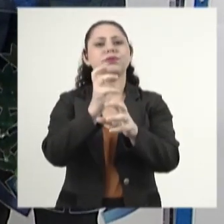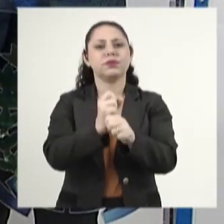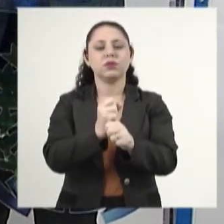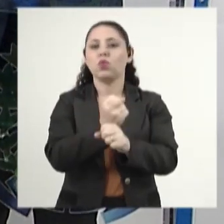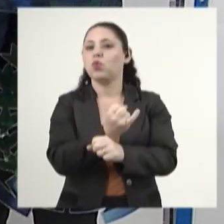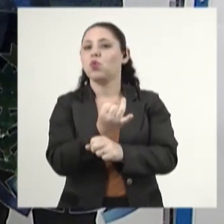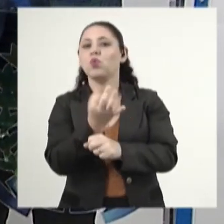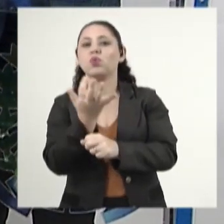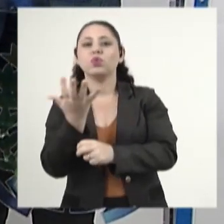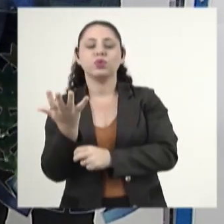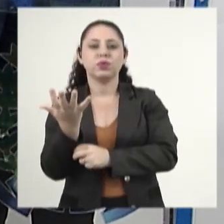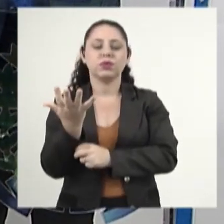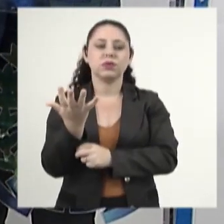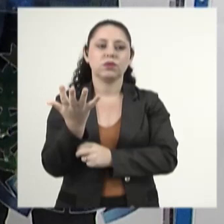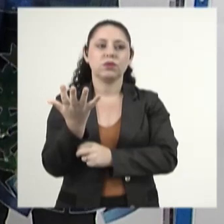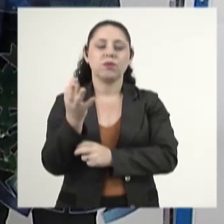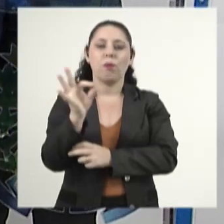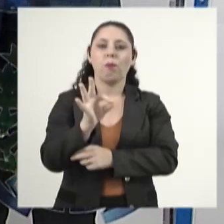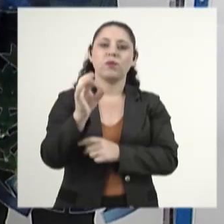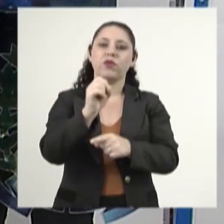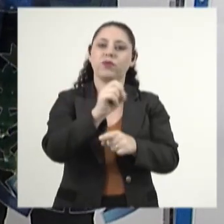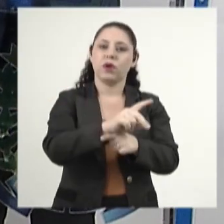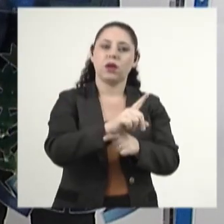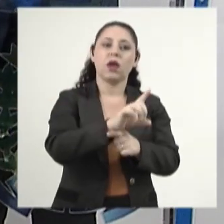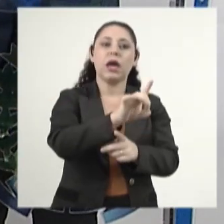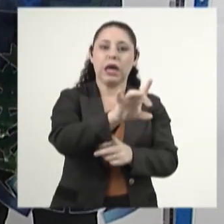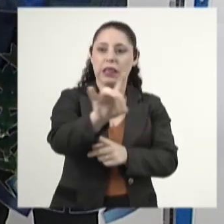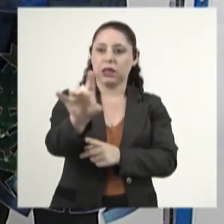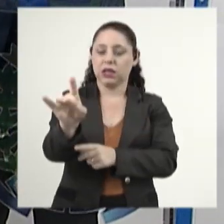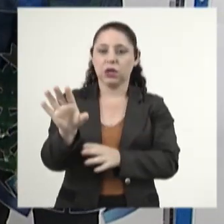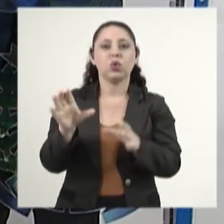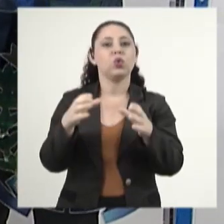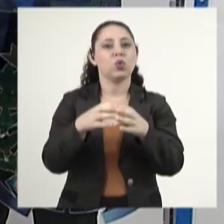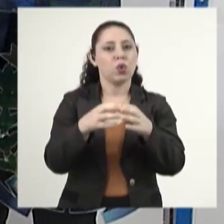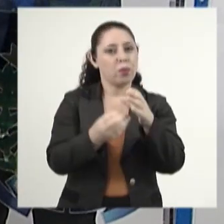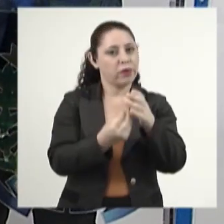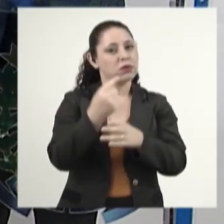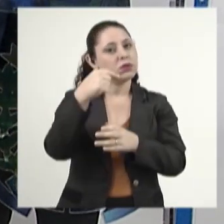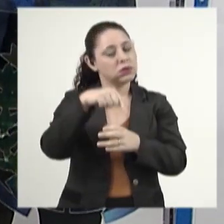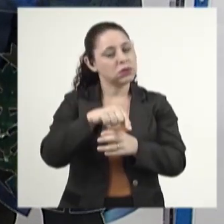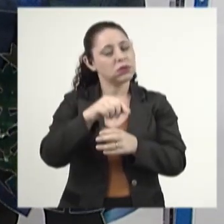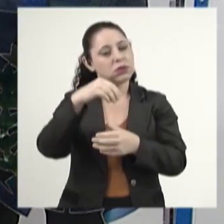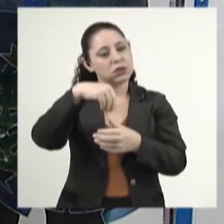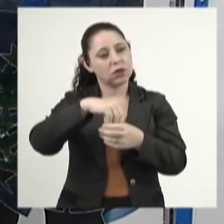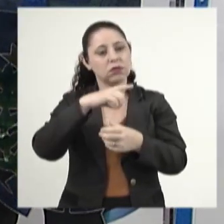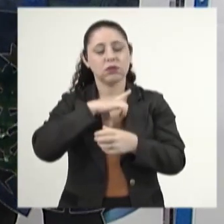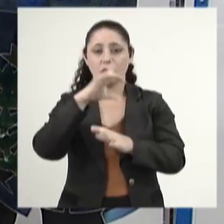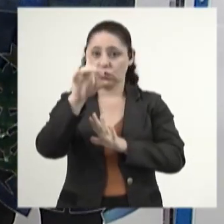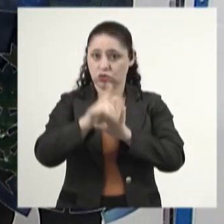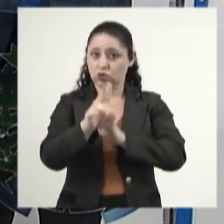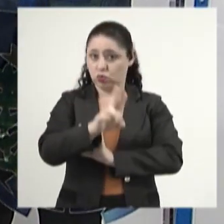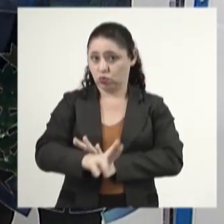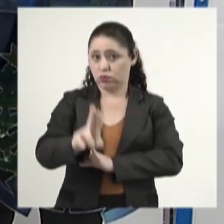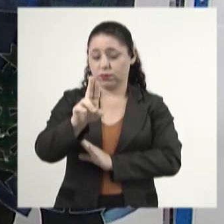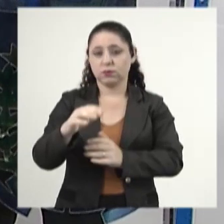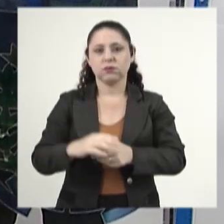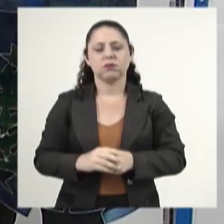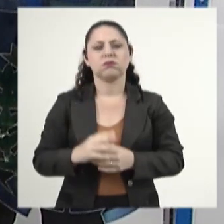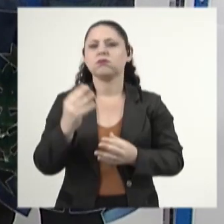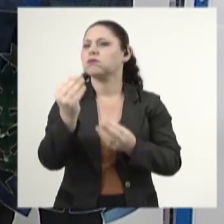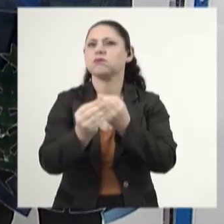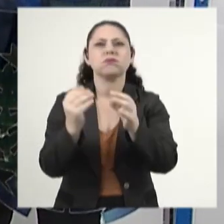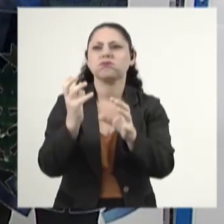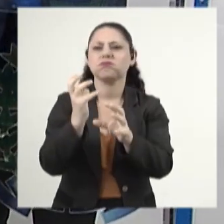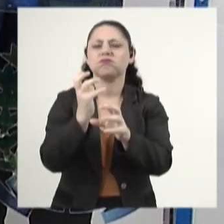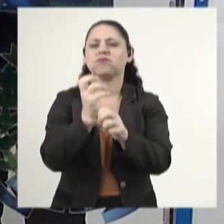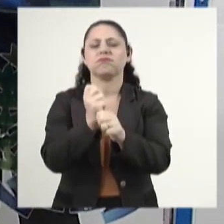de quantas vagas cada grupo formado aqui dentro da LEMES tem direito de ocupar. Mas como que esse